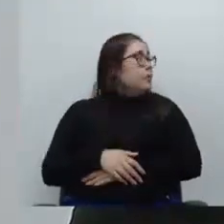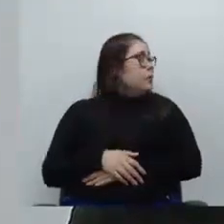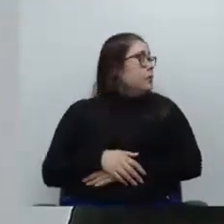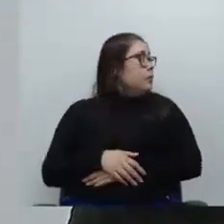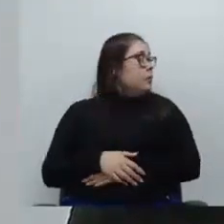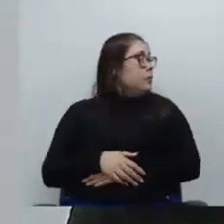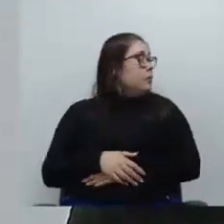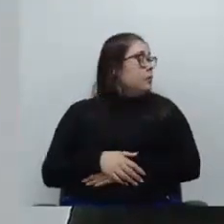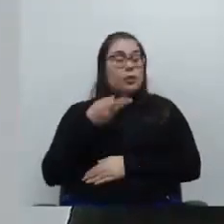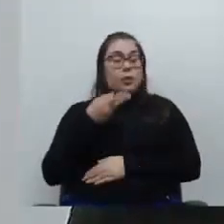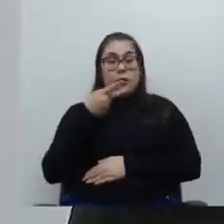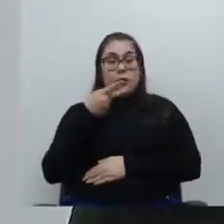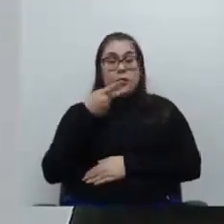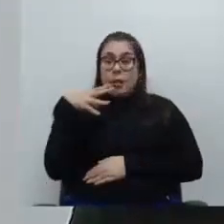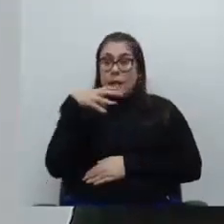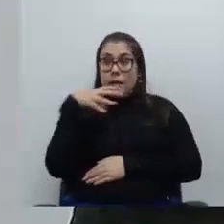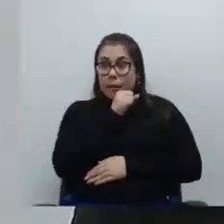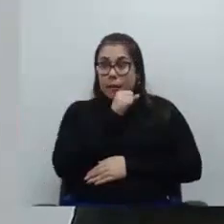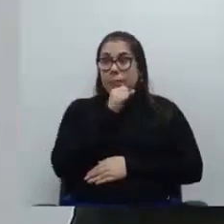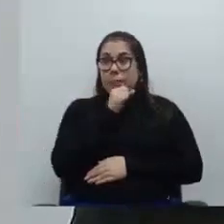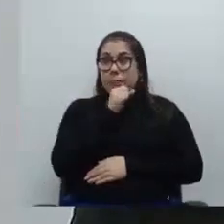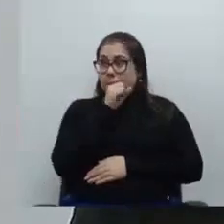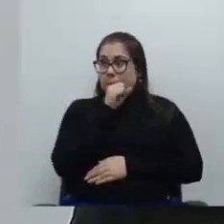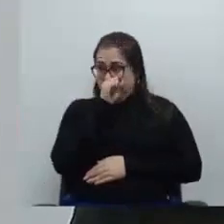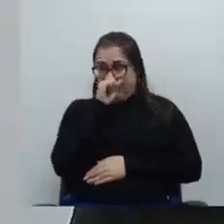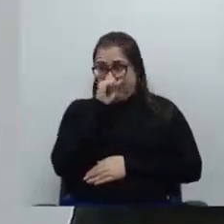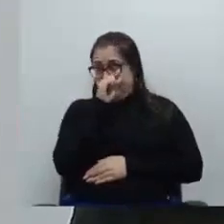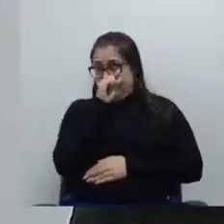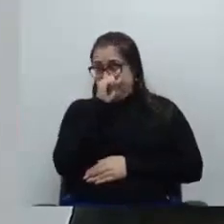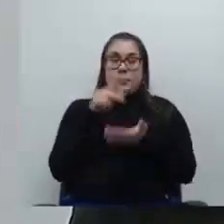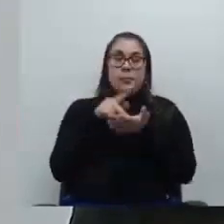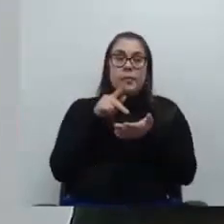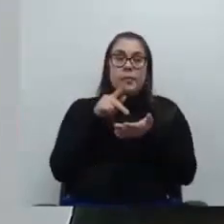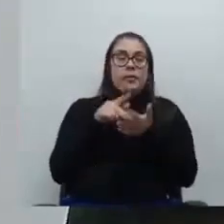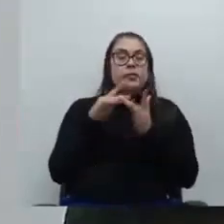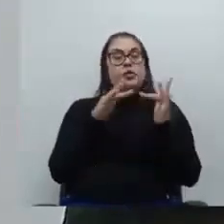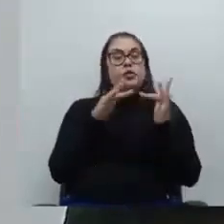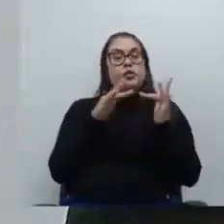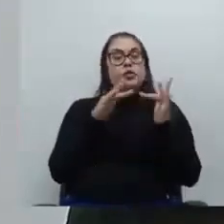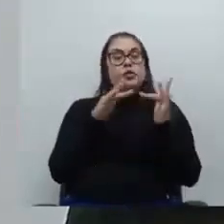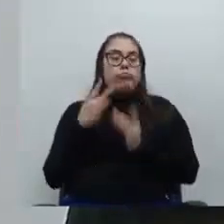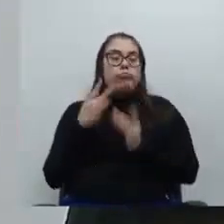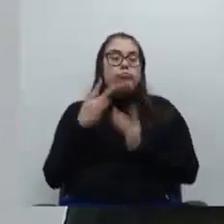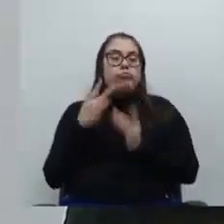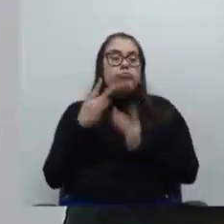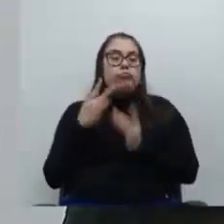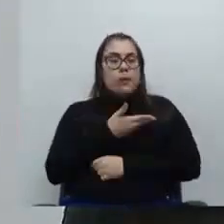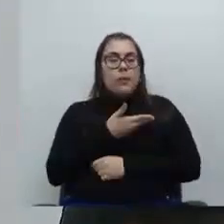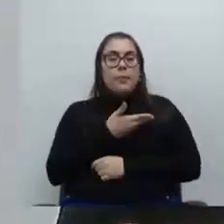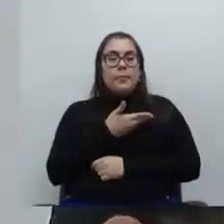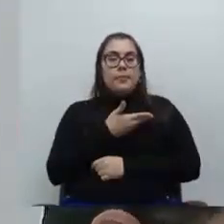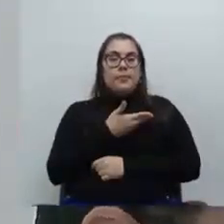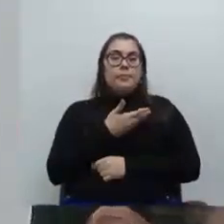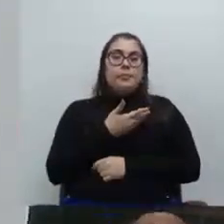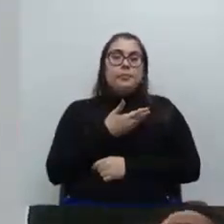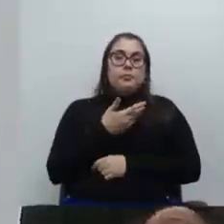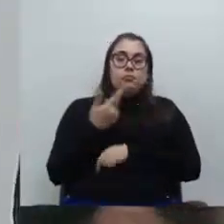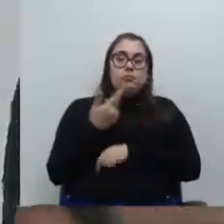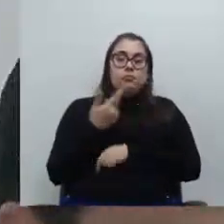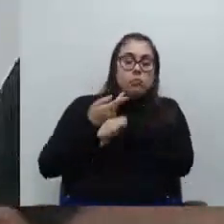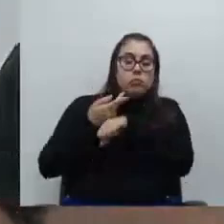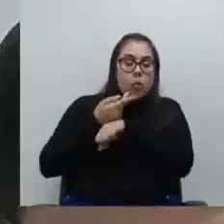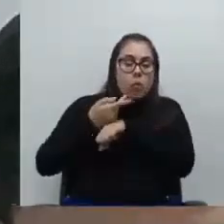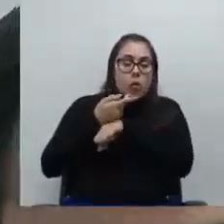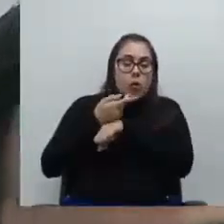A minha fala é bem rápida. Na verdade, eu tive contato com alguns colegas que me procuraram para tratar